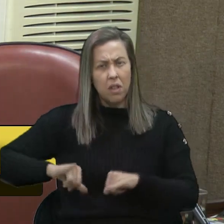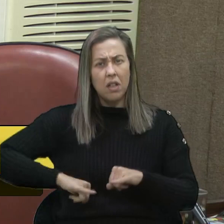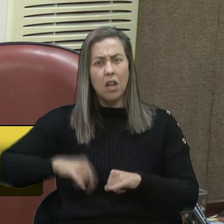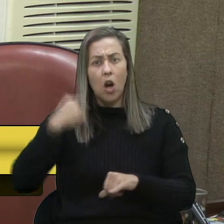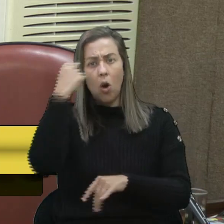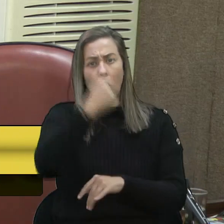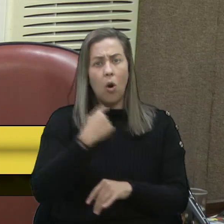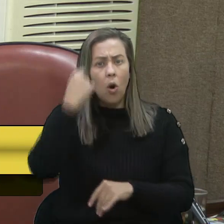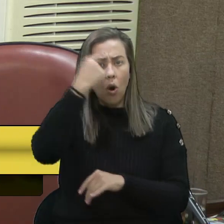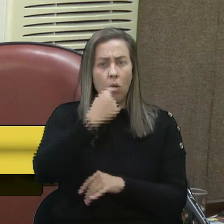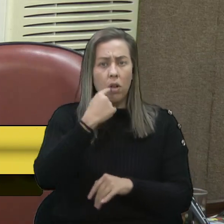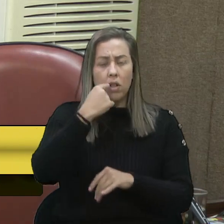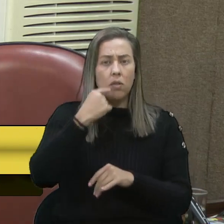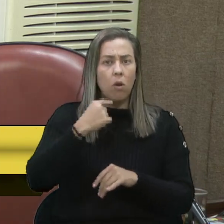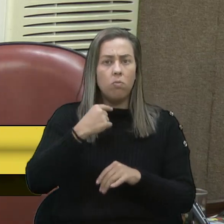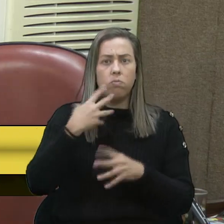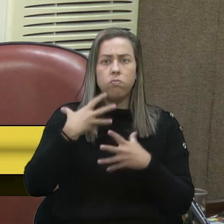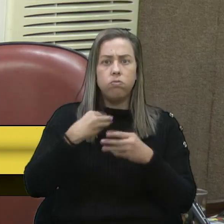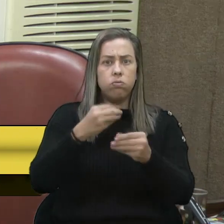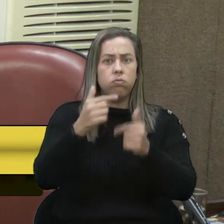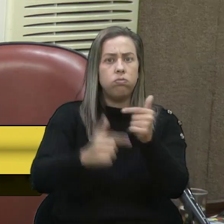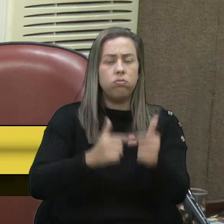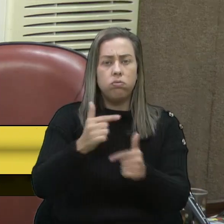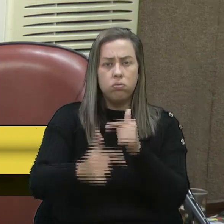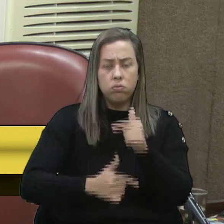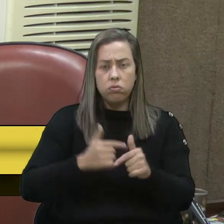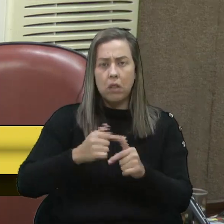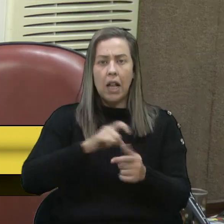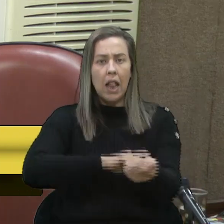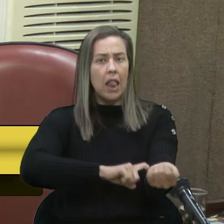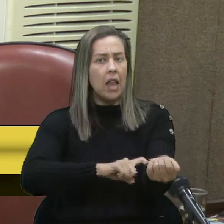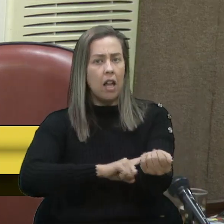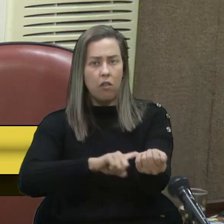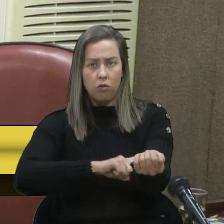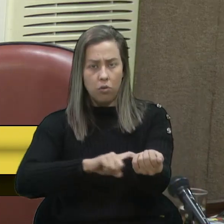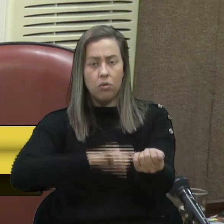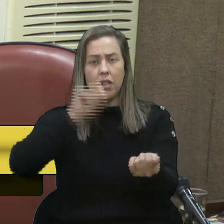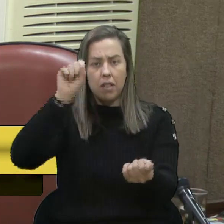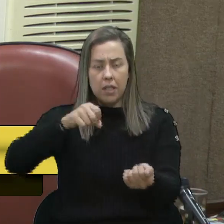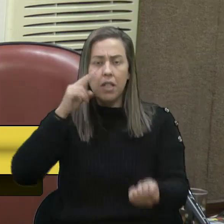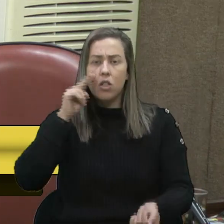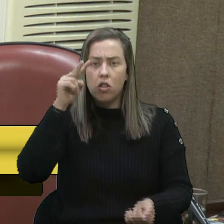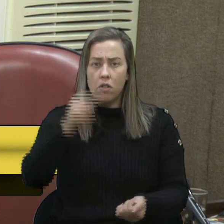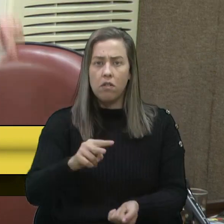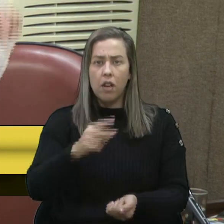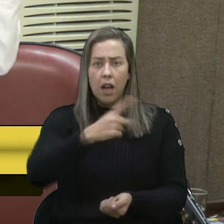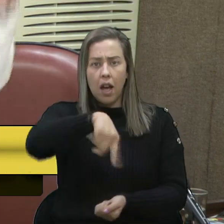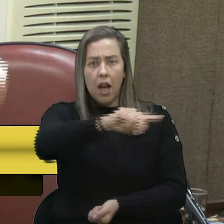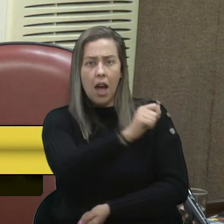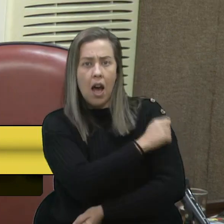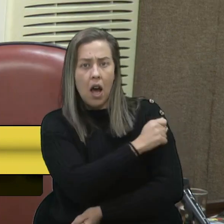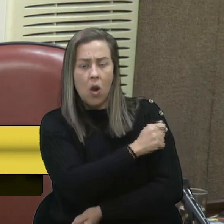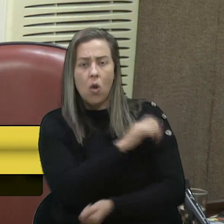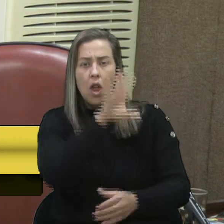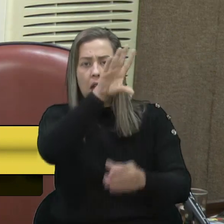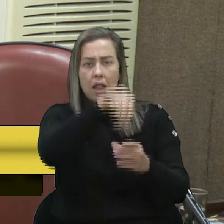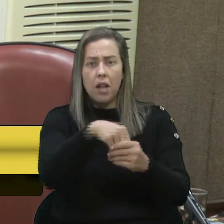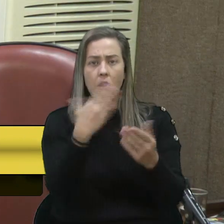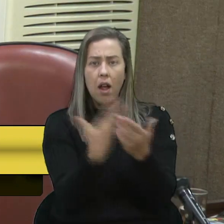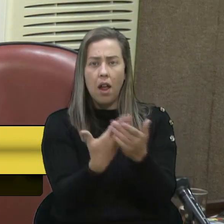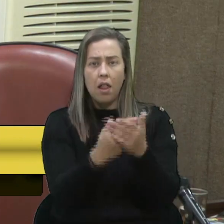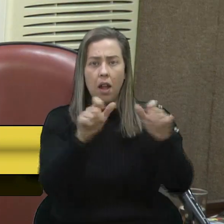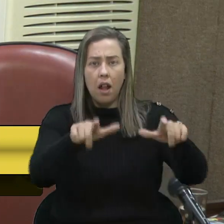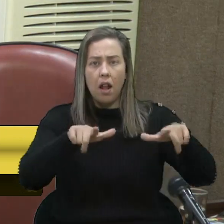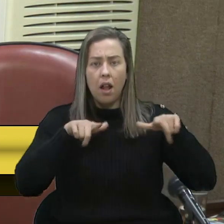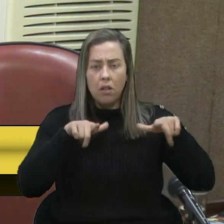horária de trabalho gigantesca, com o nervosismo, sim, de ver seus estudantes dentro das salas de aulas